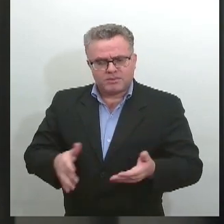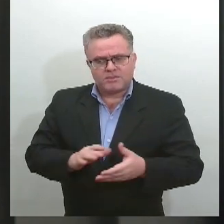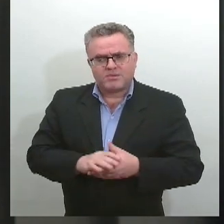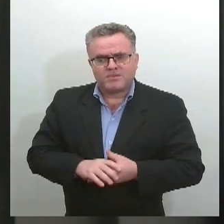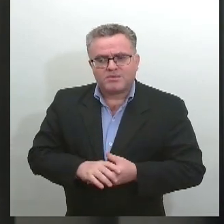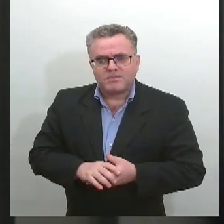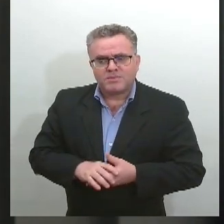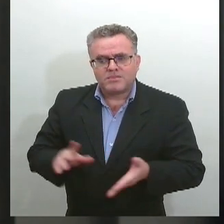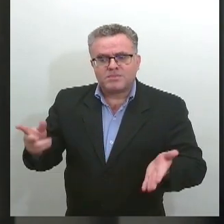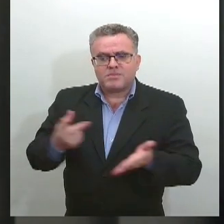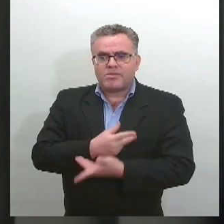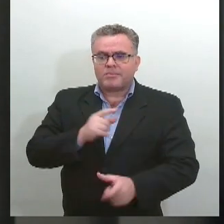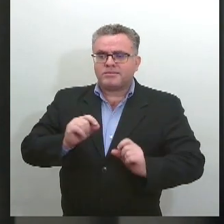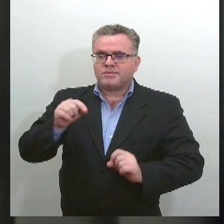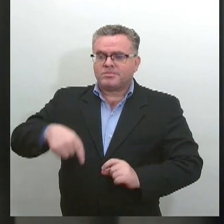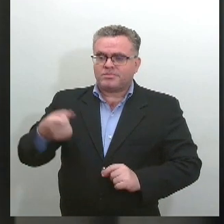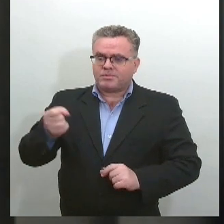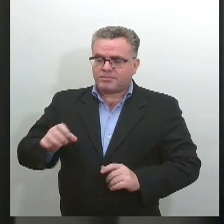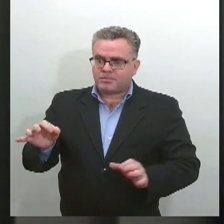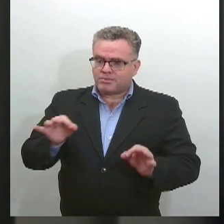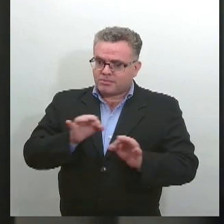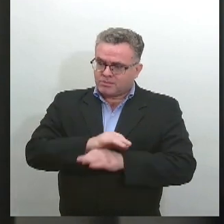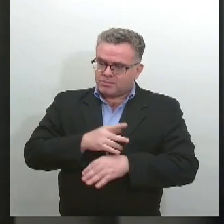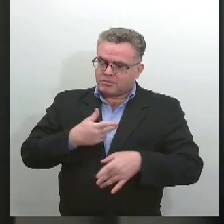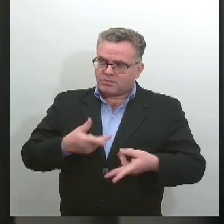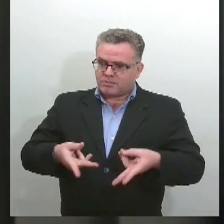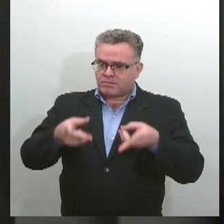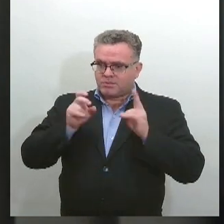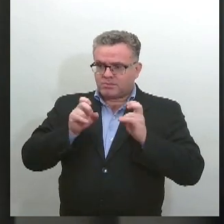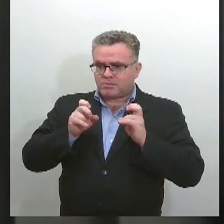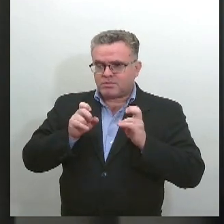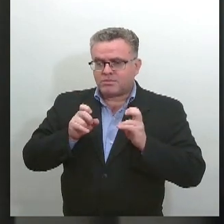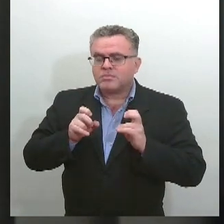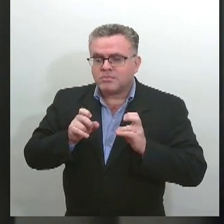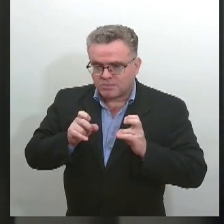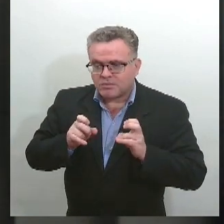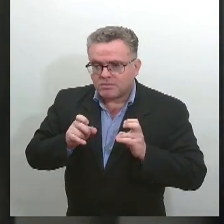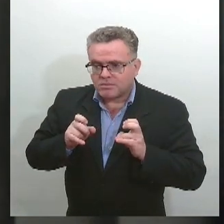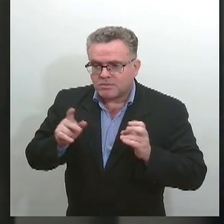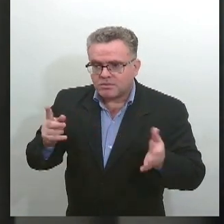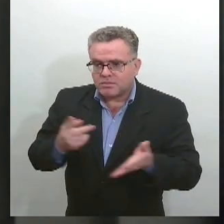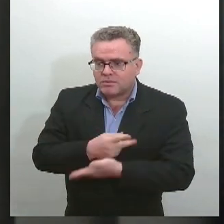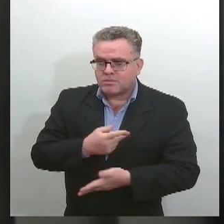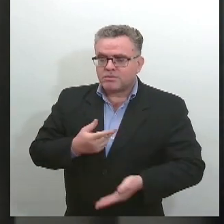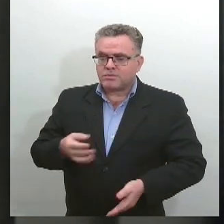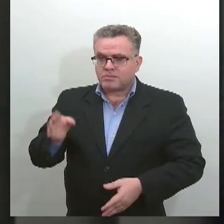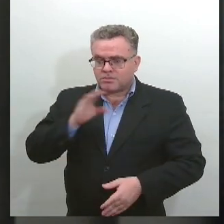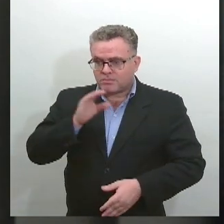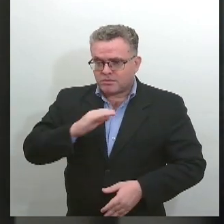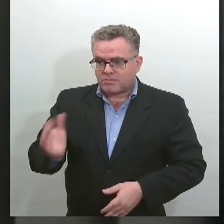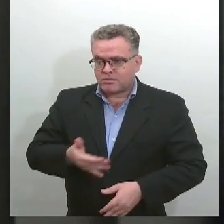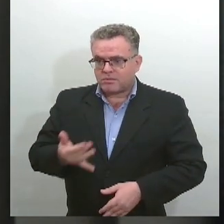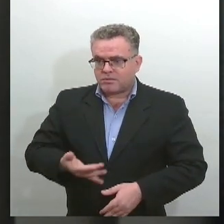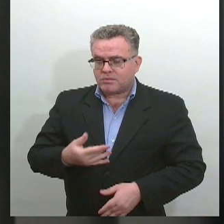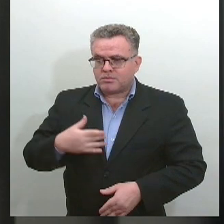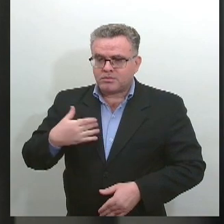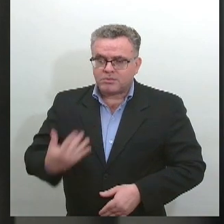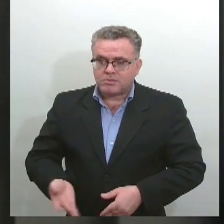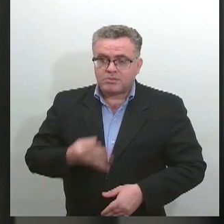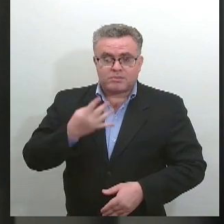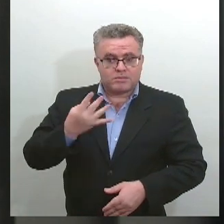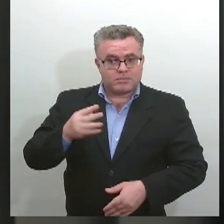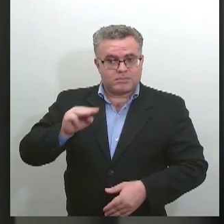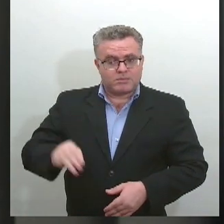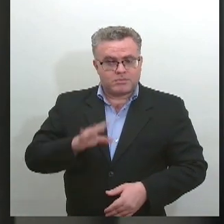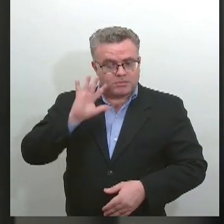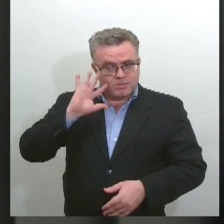de Sergipe registrou aumento no número de medidas protetivas de urgência com mais de 4 mil decisões a favor das vítimas